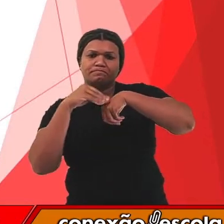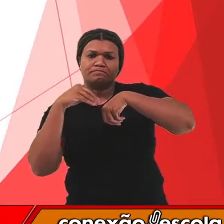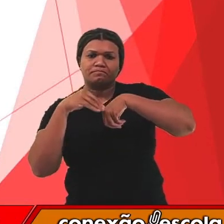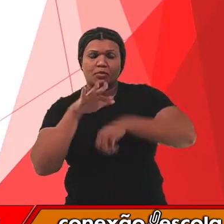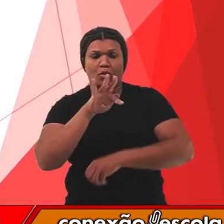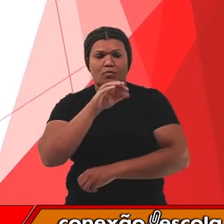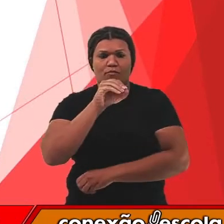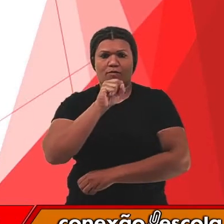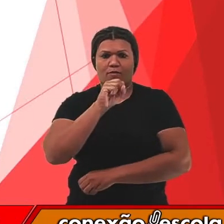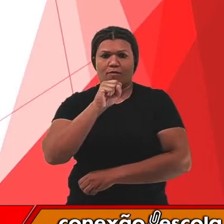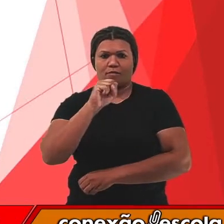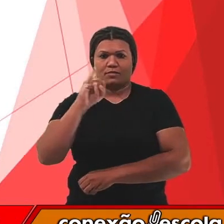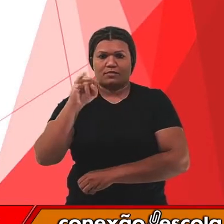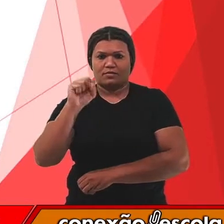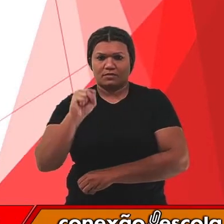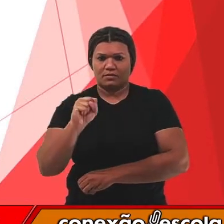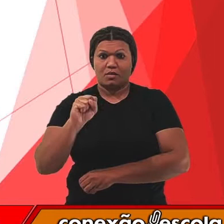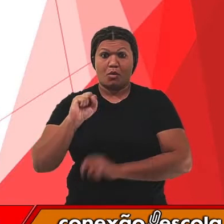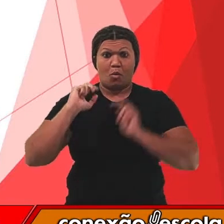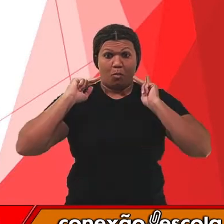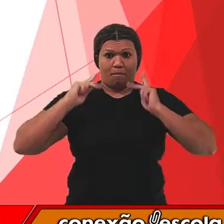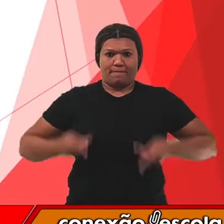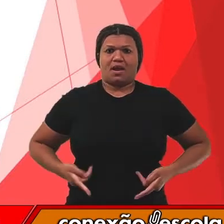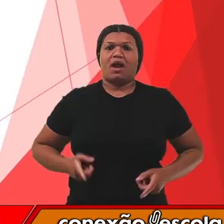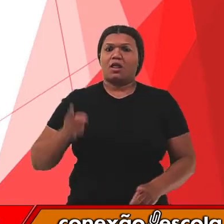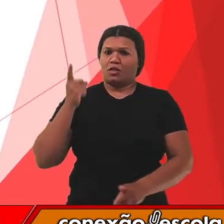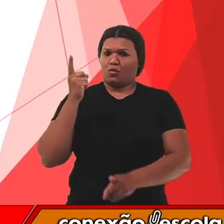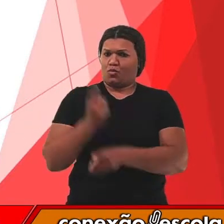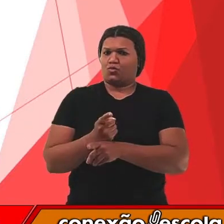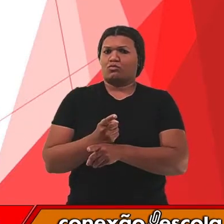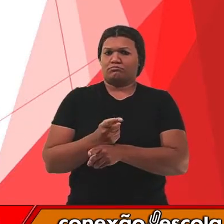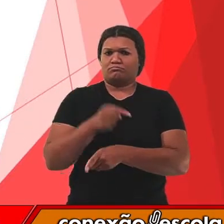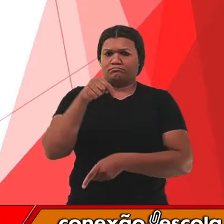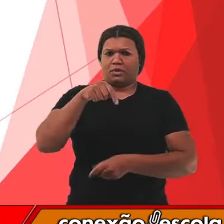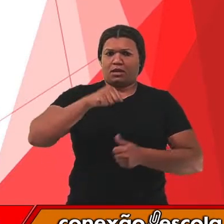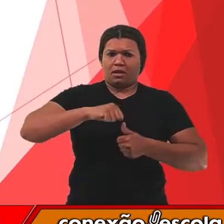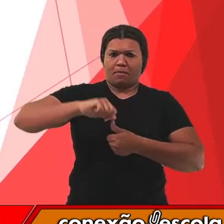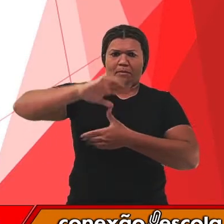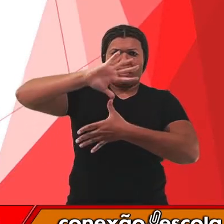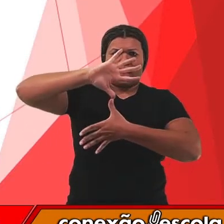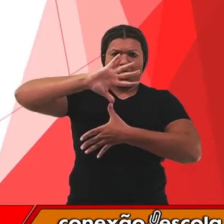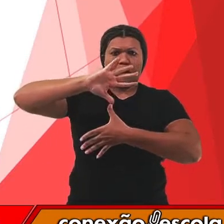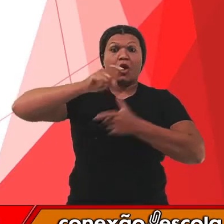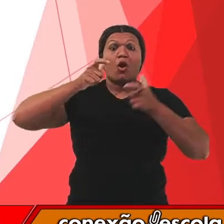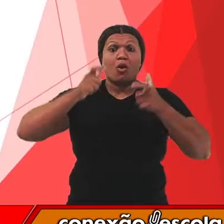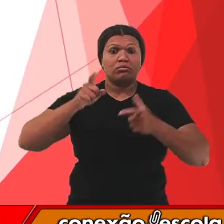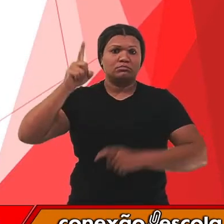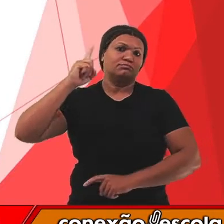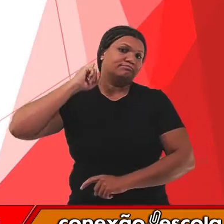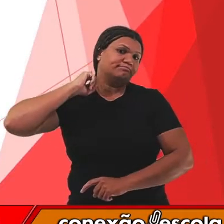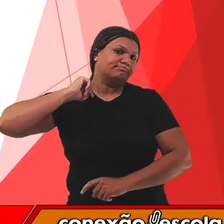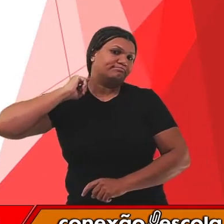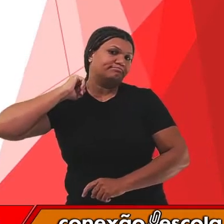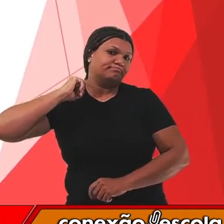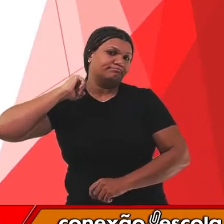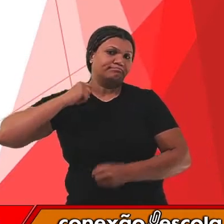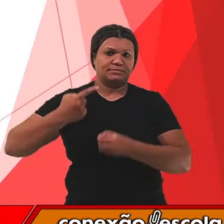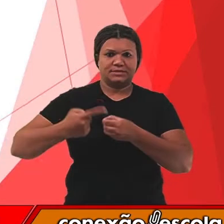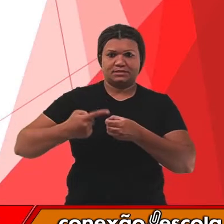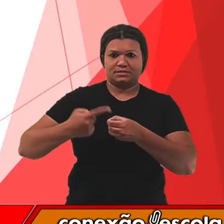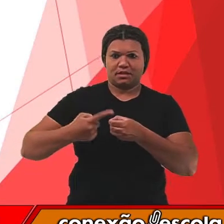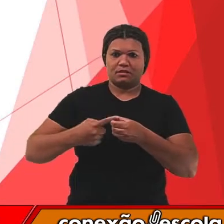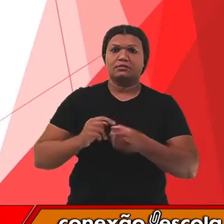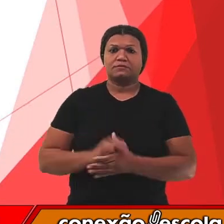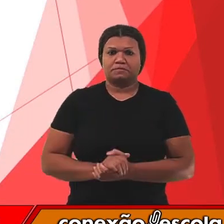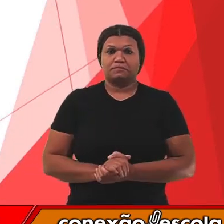humano, que foi encontrado aqui nas Américas, na região de Minas Gerais. Esses dois esqueletos,